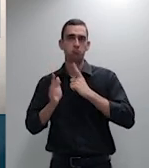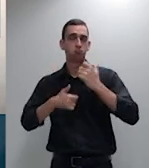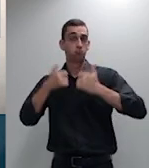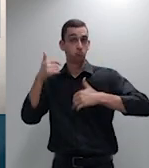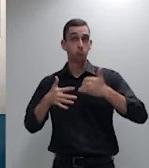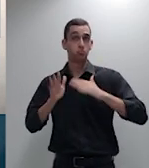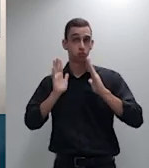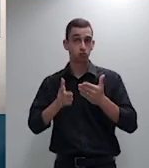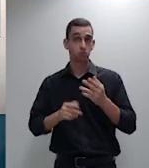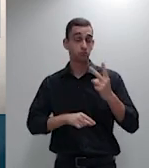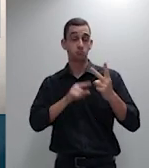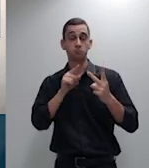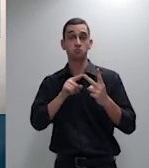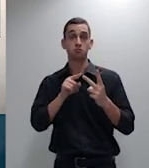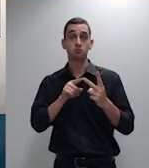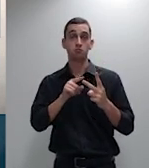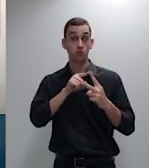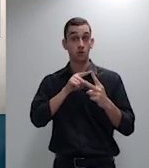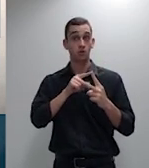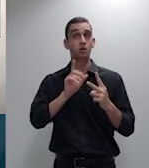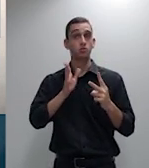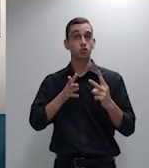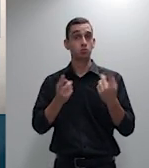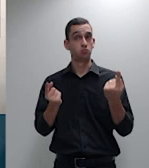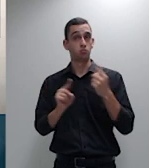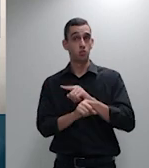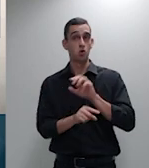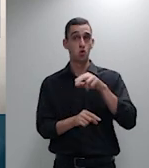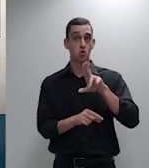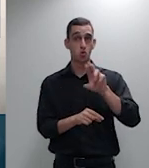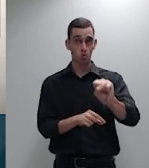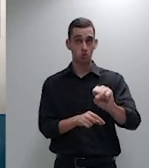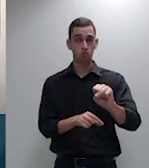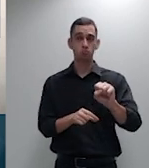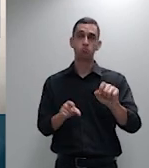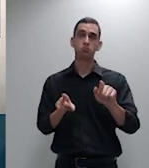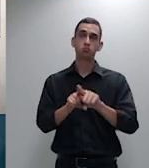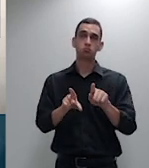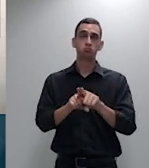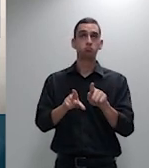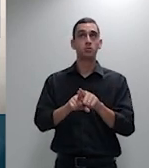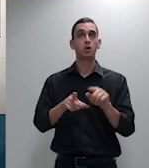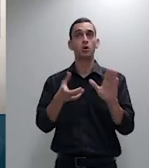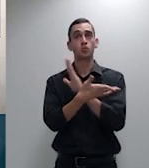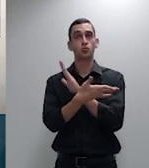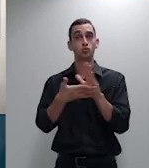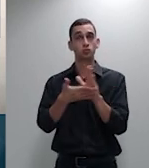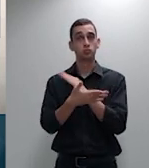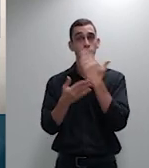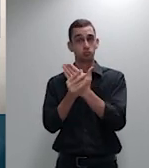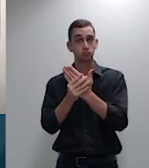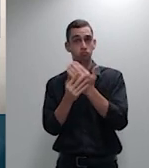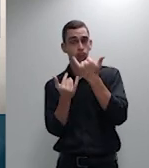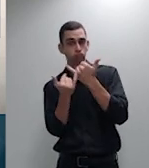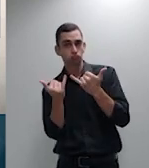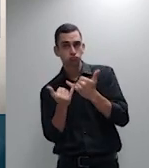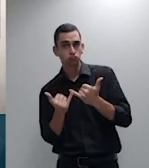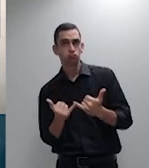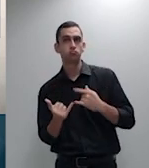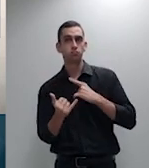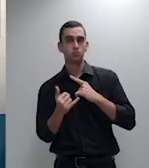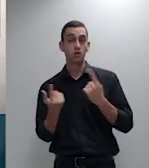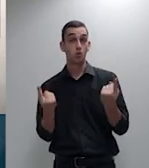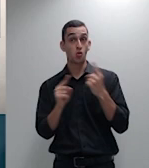portanto firmar precedente qualificado acerca da questão da inversão do ônus da prova para se